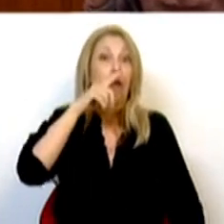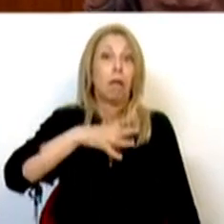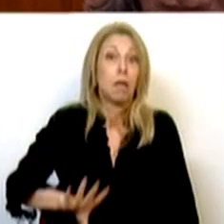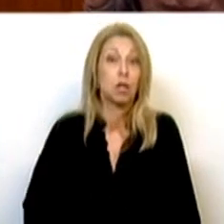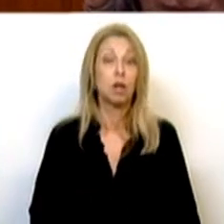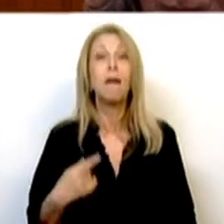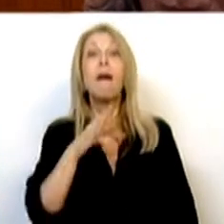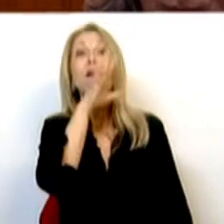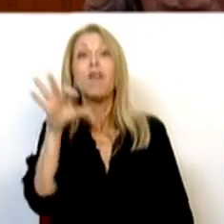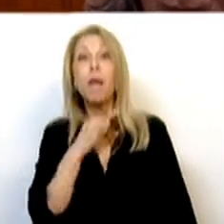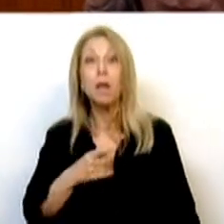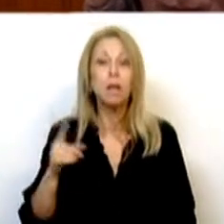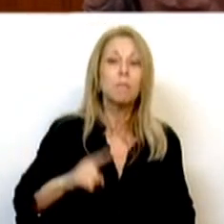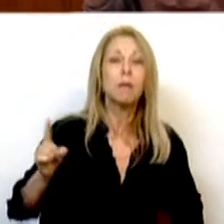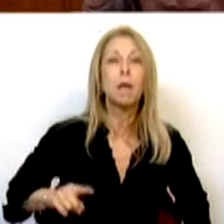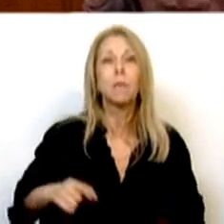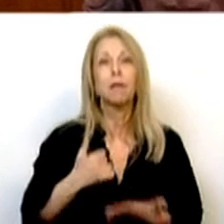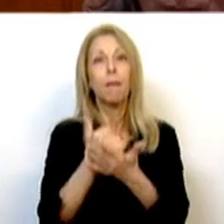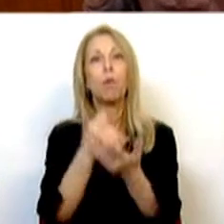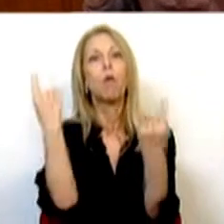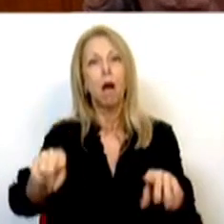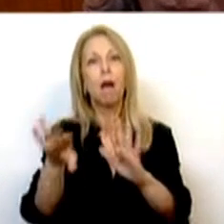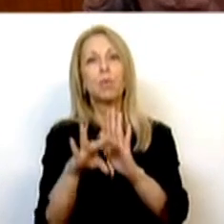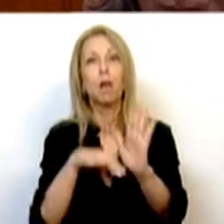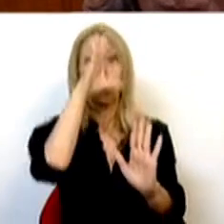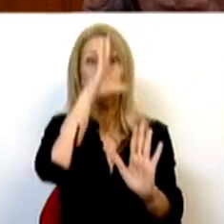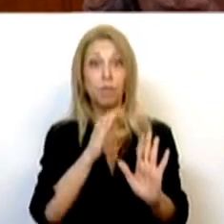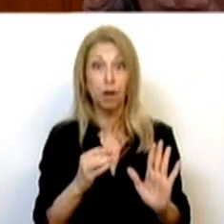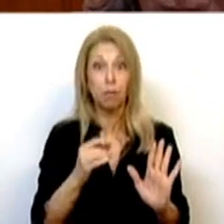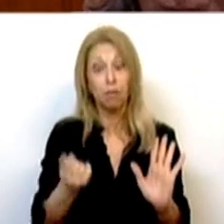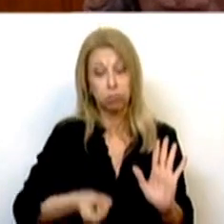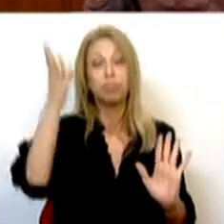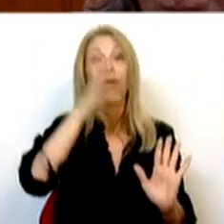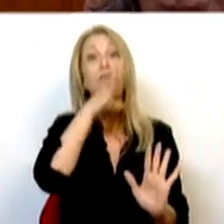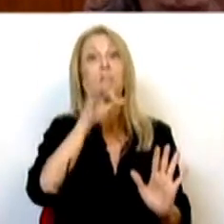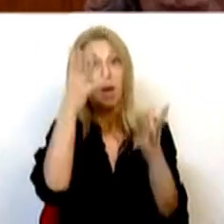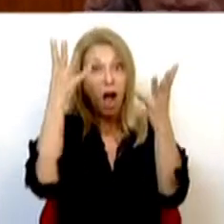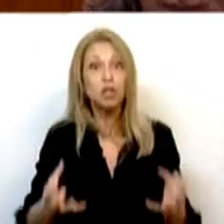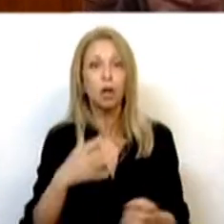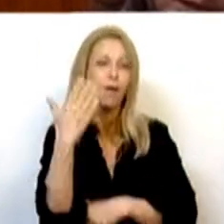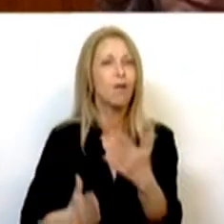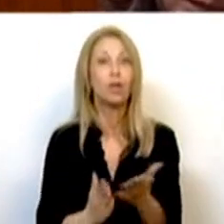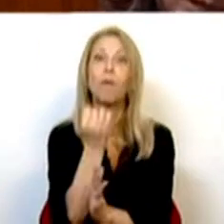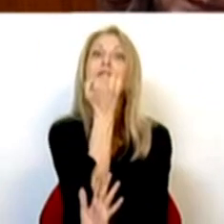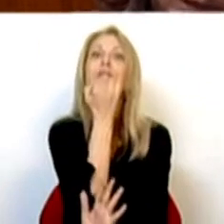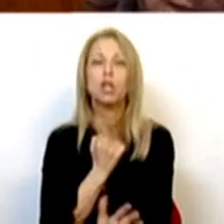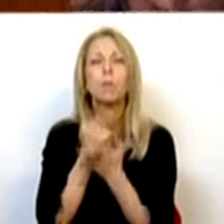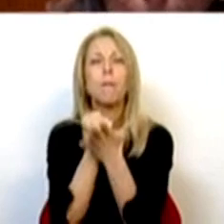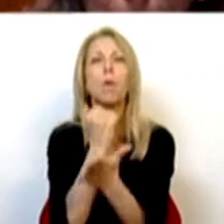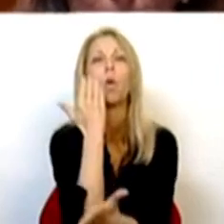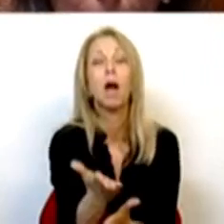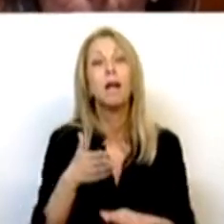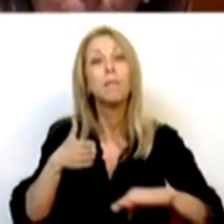tantas famílias que estão hoje apoiadas pelos programas de Governo e tantas famílias que felizmente continuarão a ser apoiadas com os